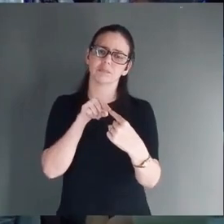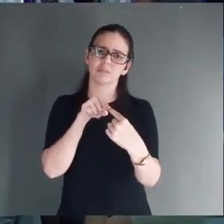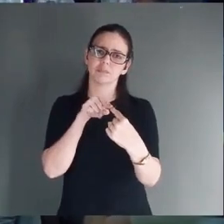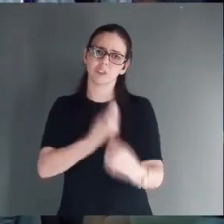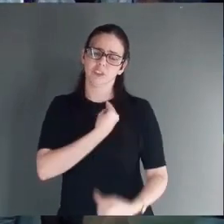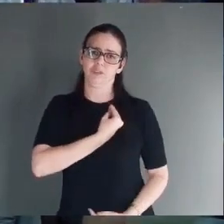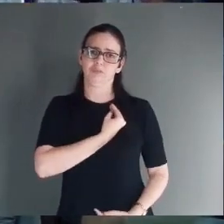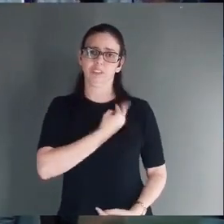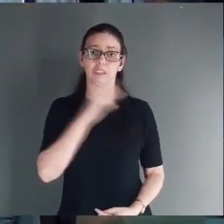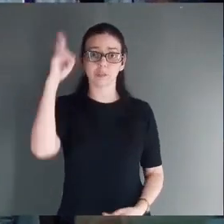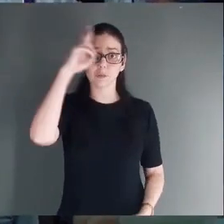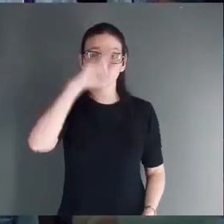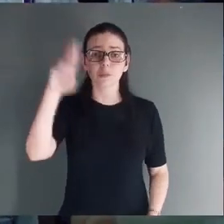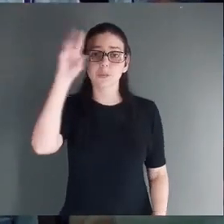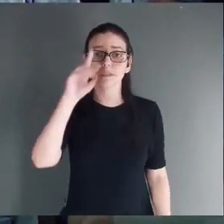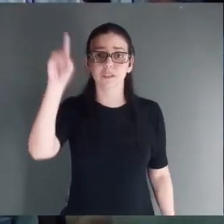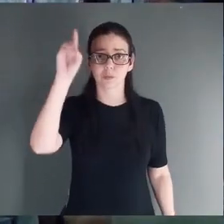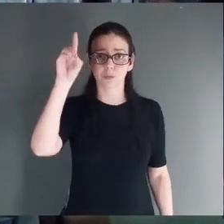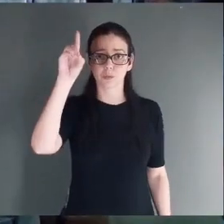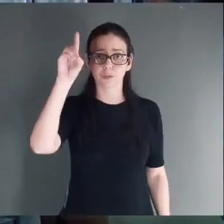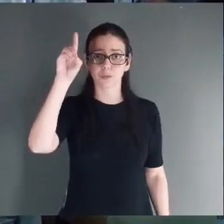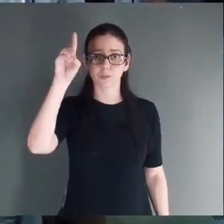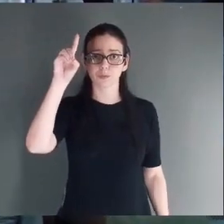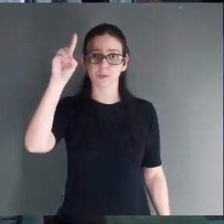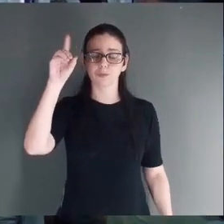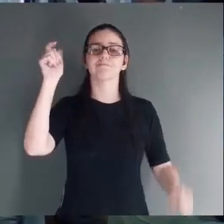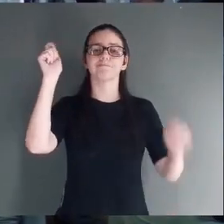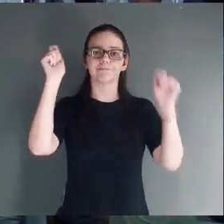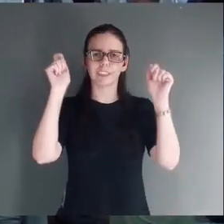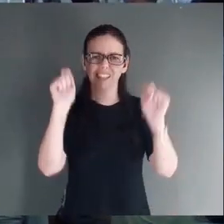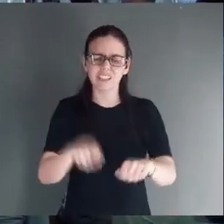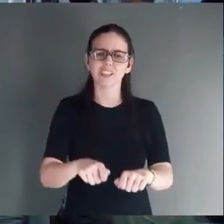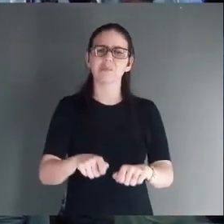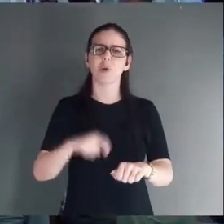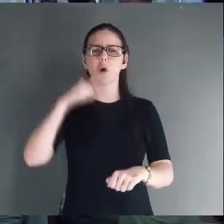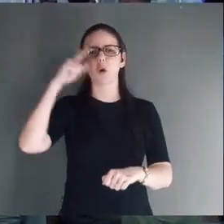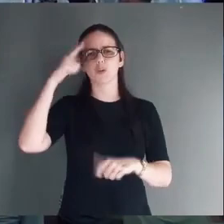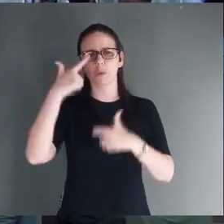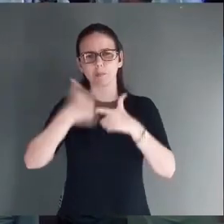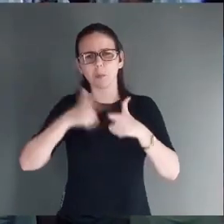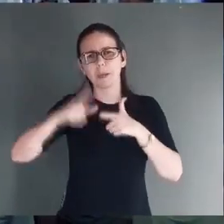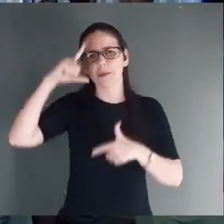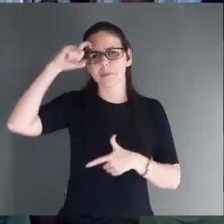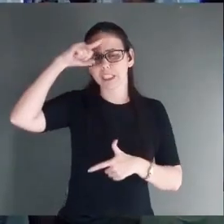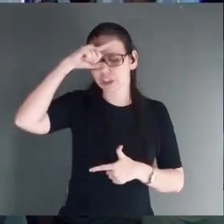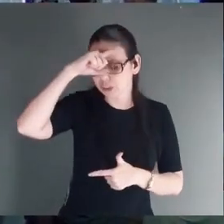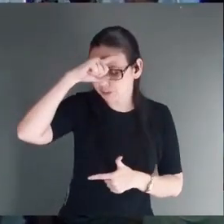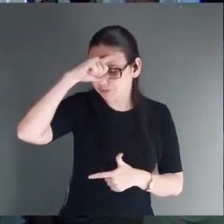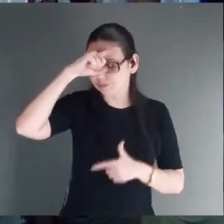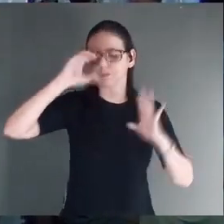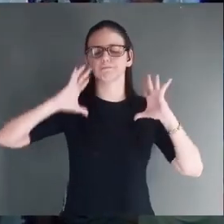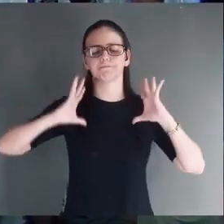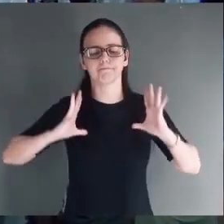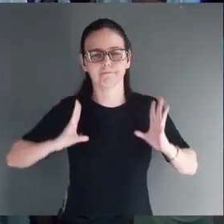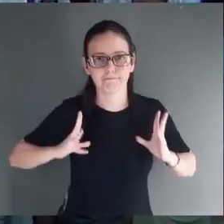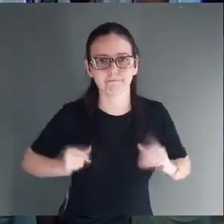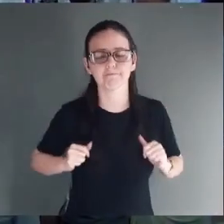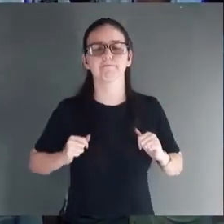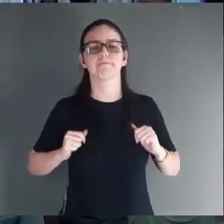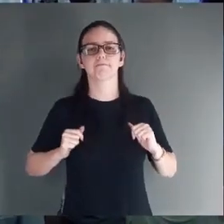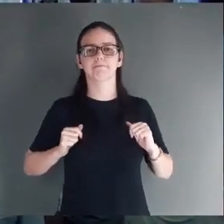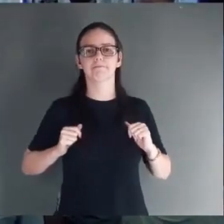O Senhor é o Deus Das causas difíceis Das situações complicadas O Deus do